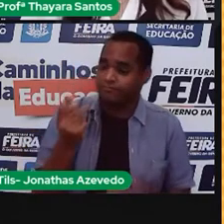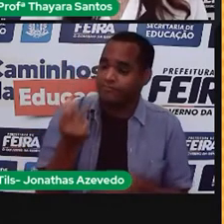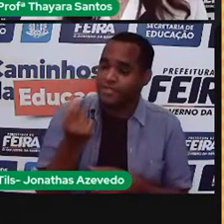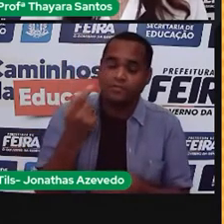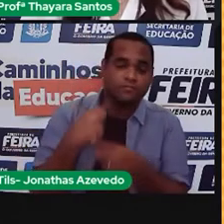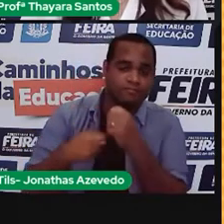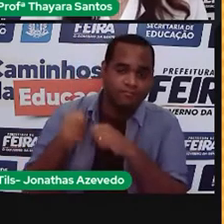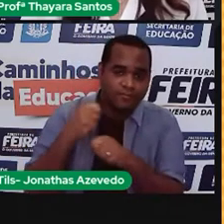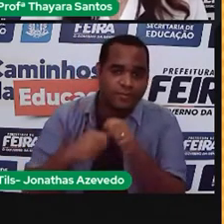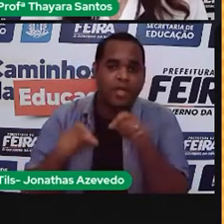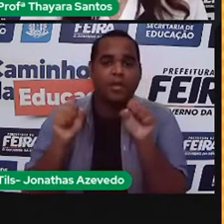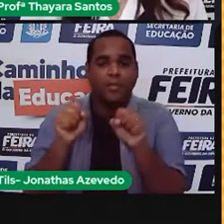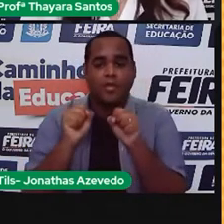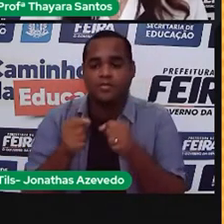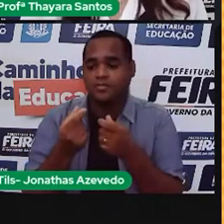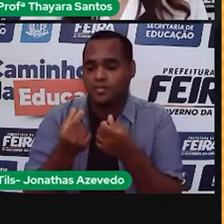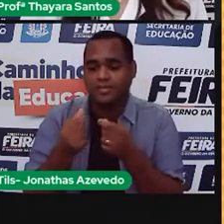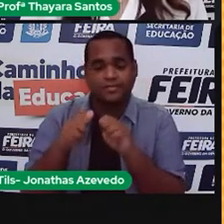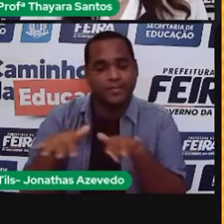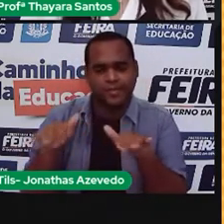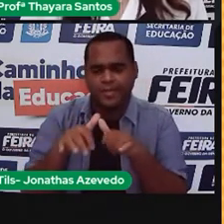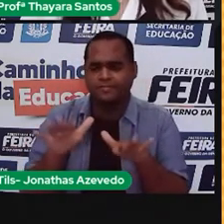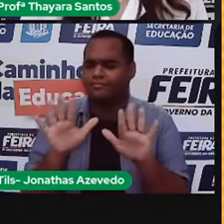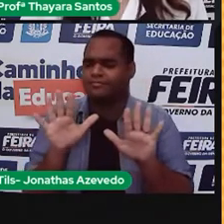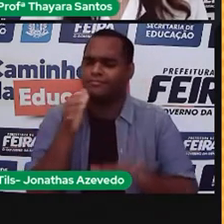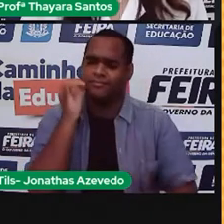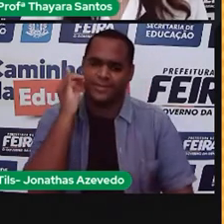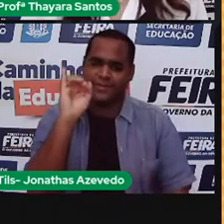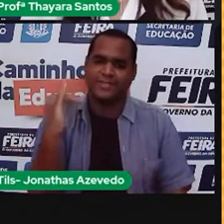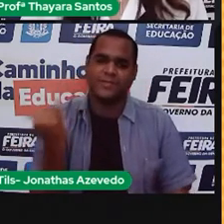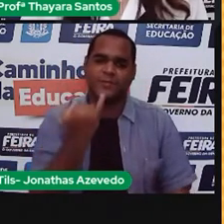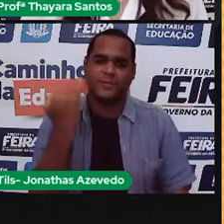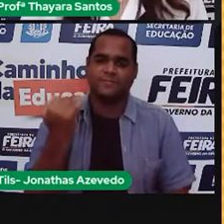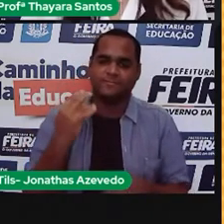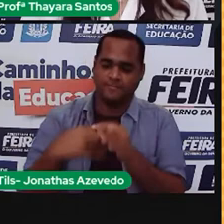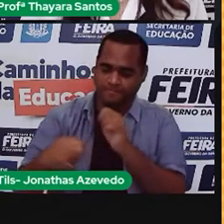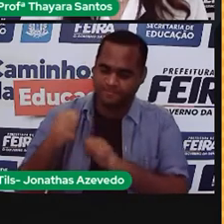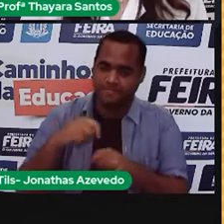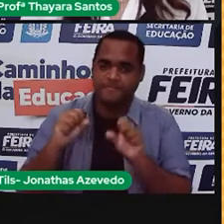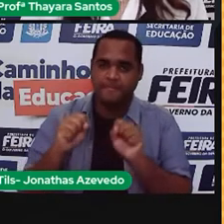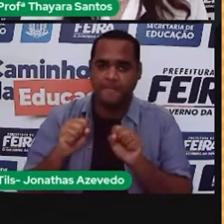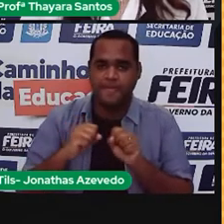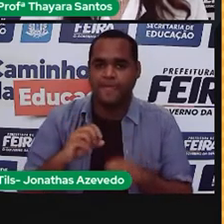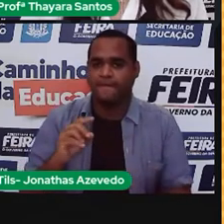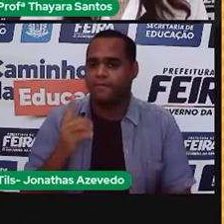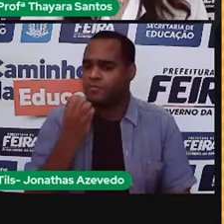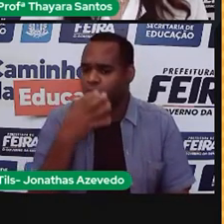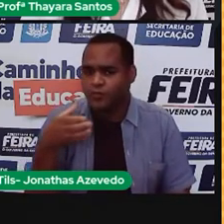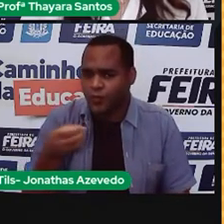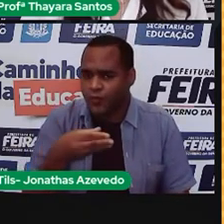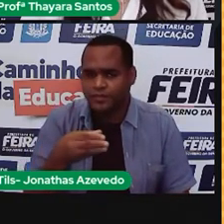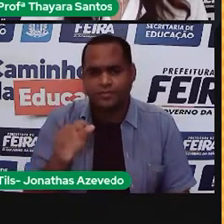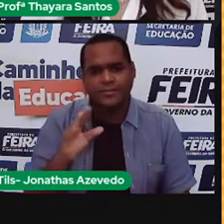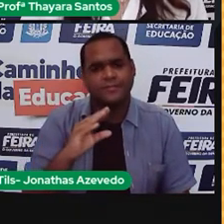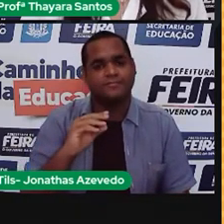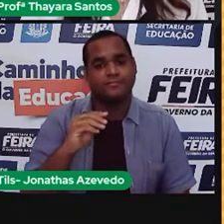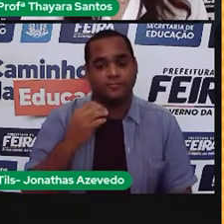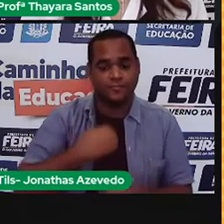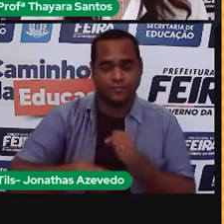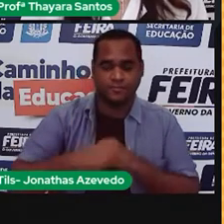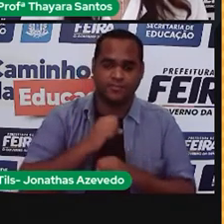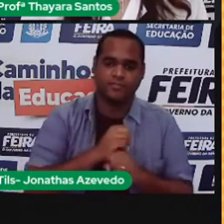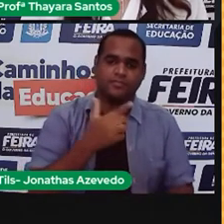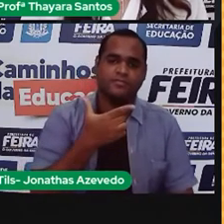você poupará energia para gastar menos. Este custo de geração de energia não é algo novo. Até 2014,